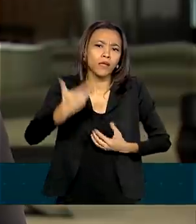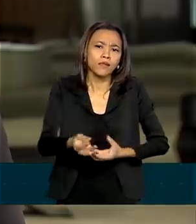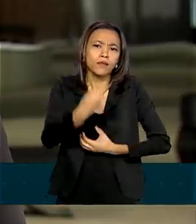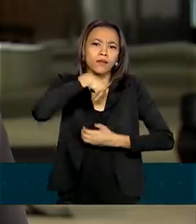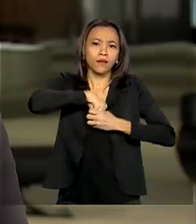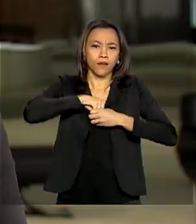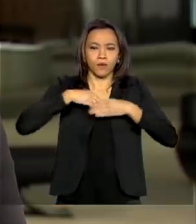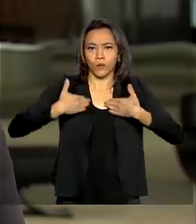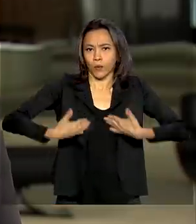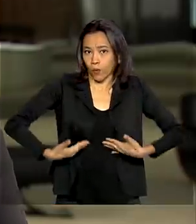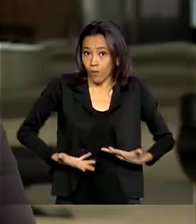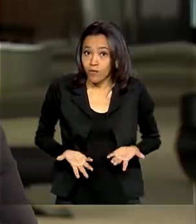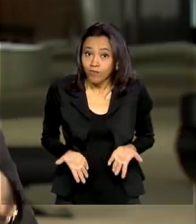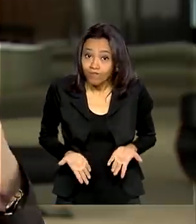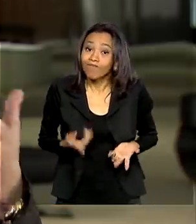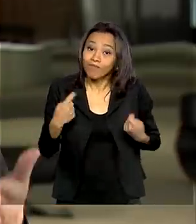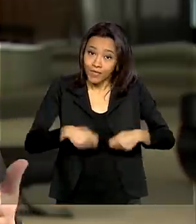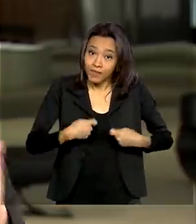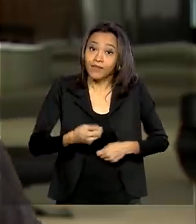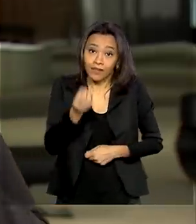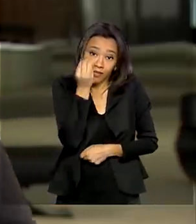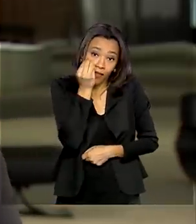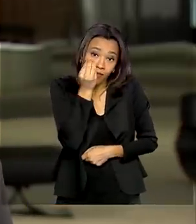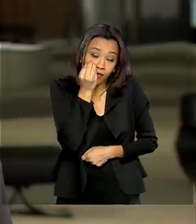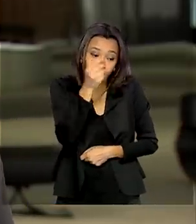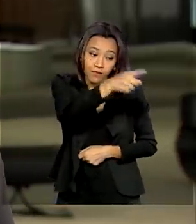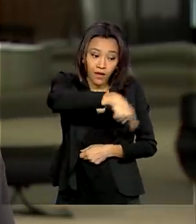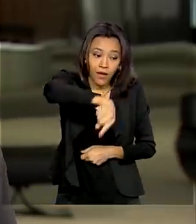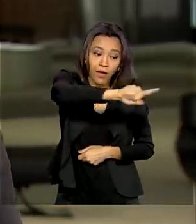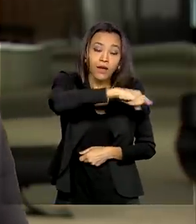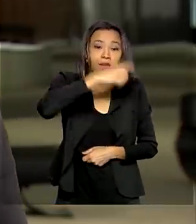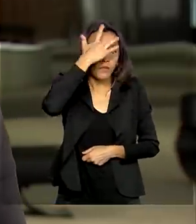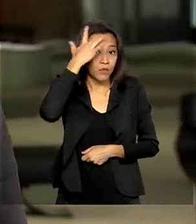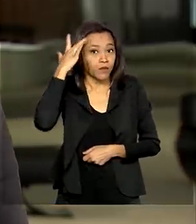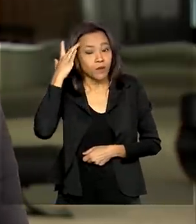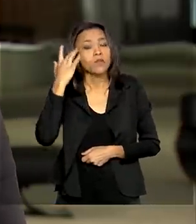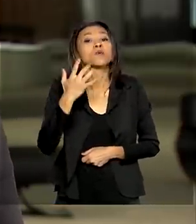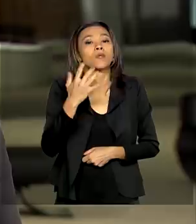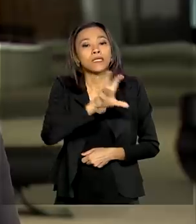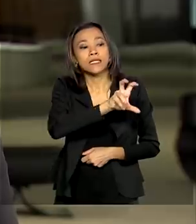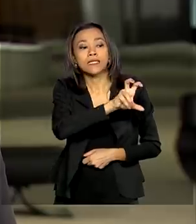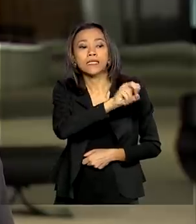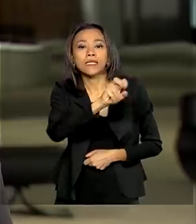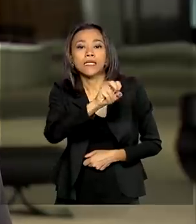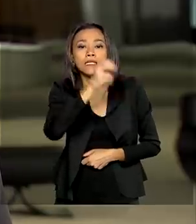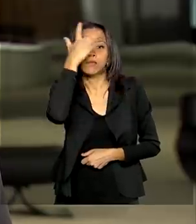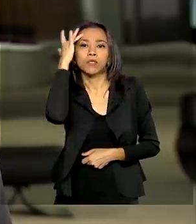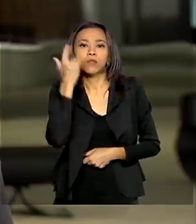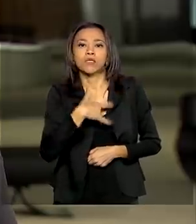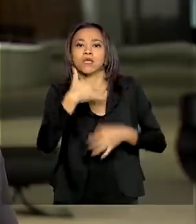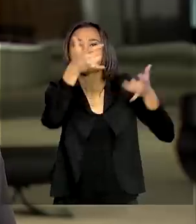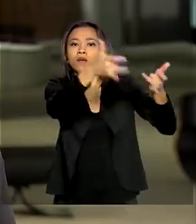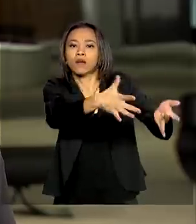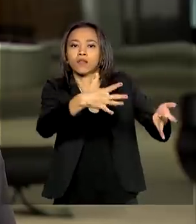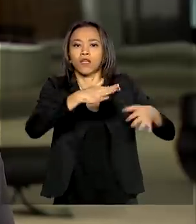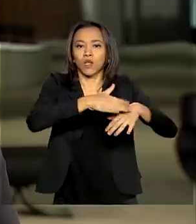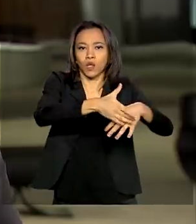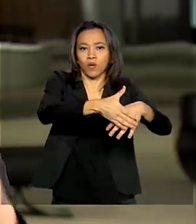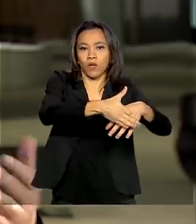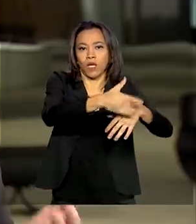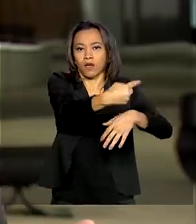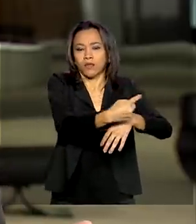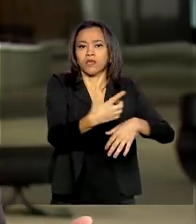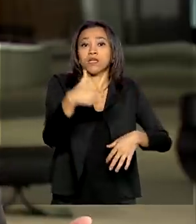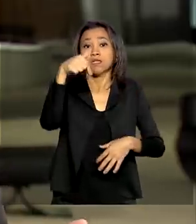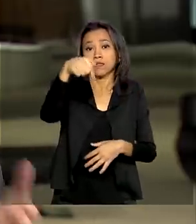e para isso é preciso fazer o teste clínico. Esse teste vai ser feito em 500 pessoas com covid-19, internadas em